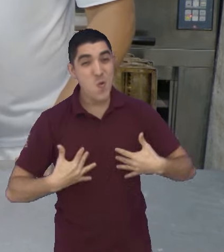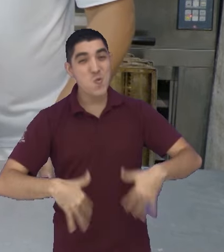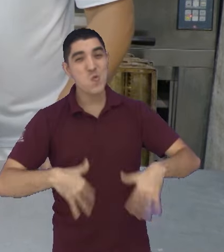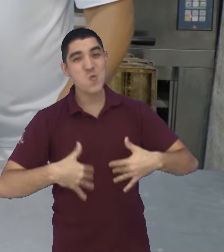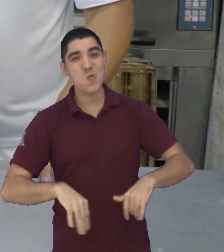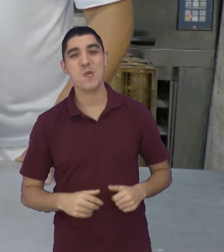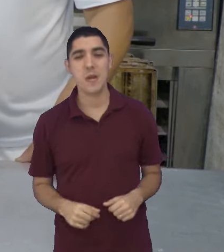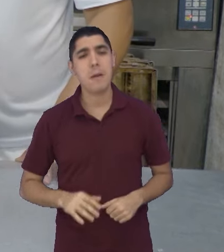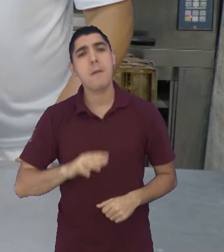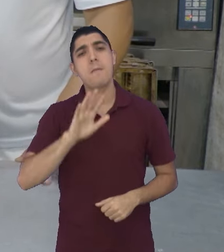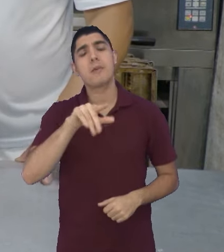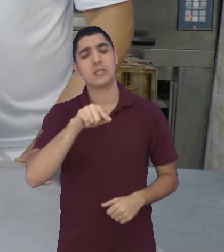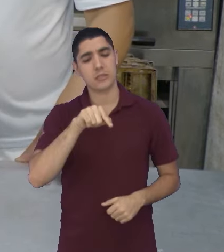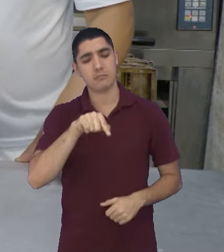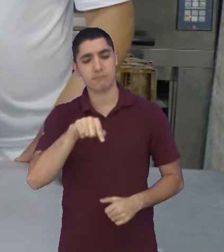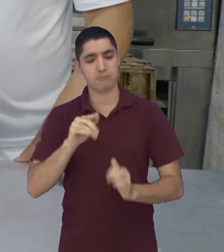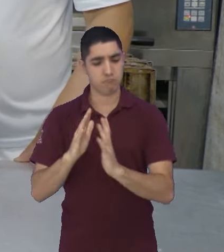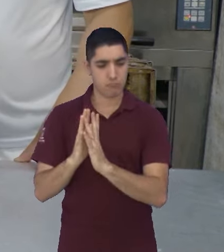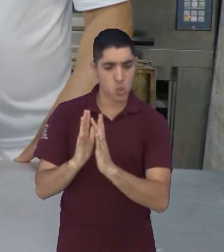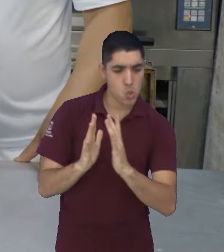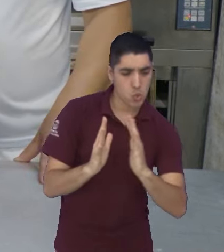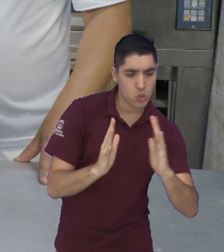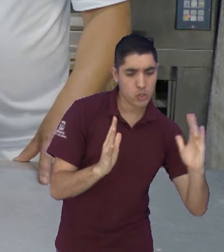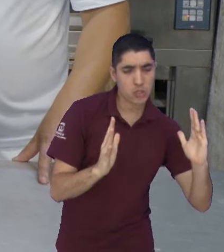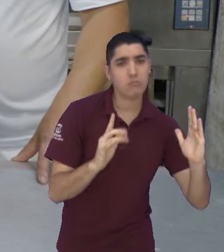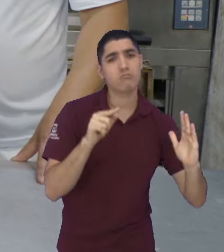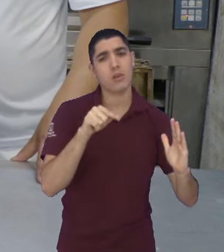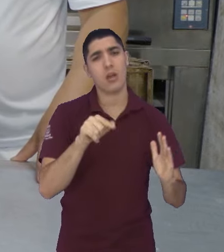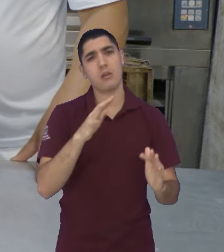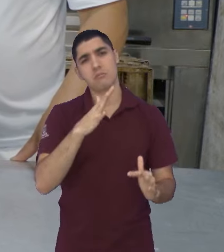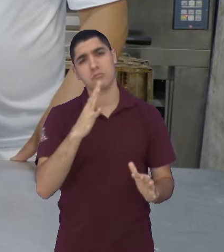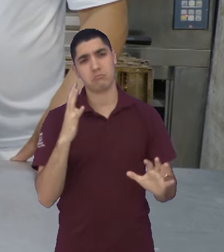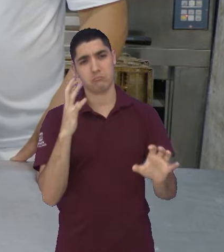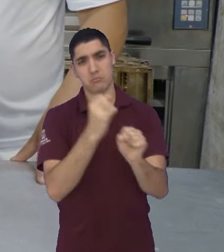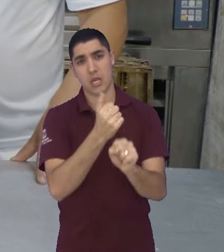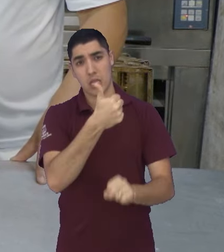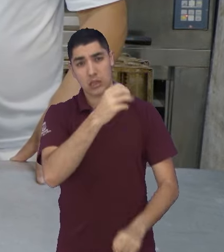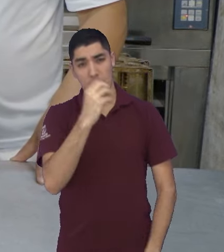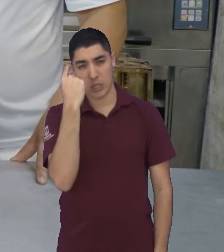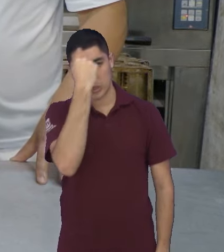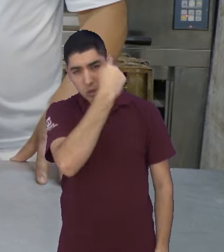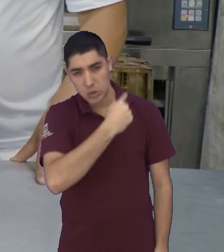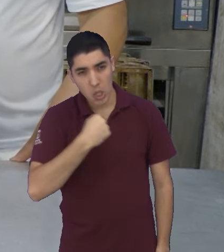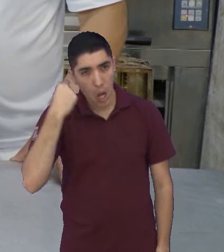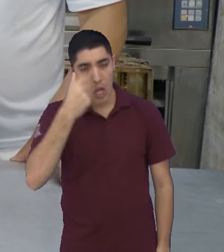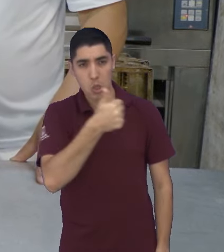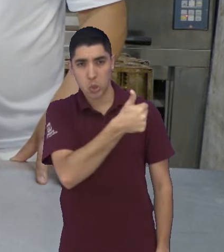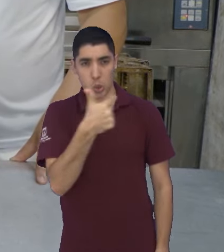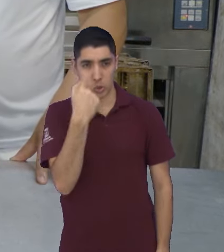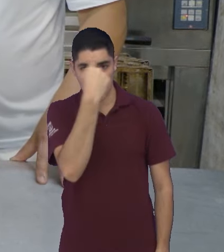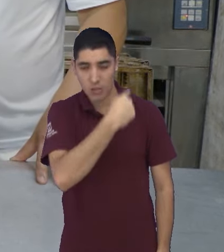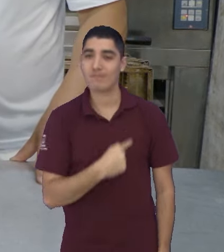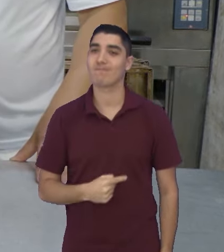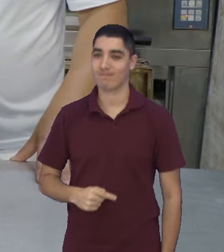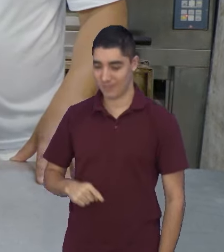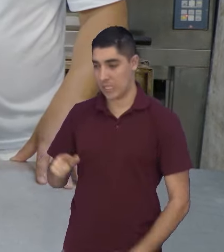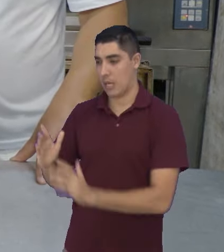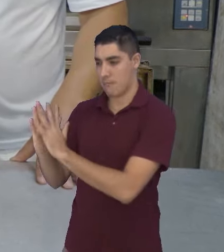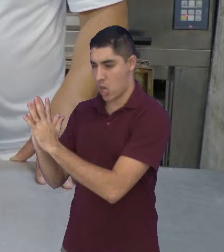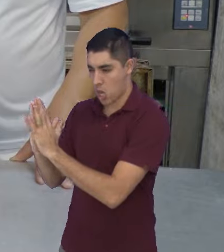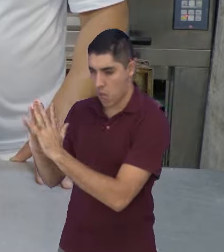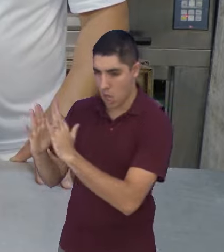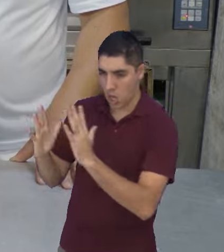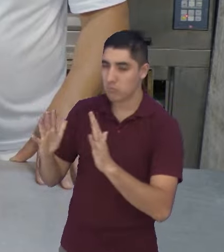o processo todo para quem está em casa, praticamente 10 horas, 12 horas para fazer todo o pãozinho, O processo todo do pão é